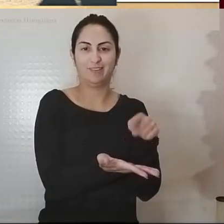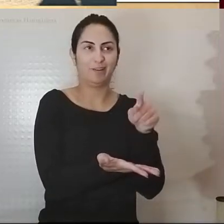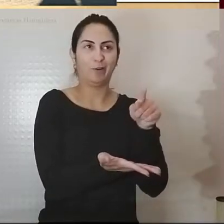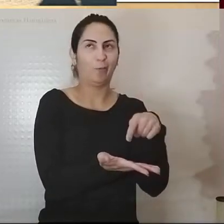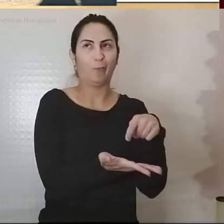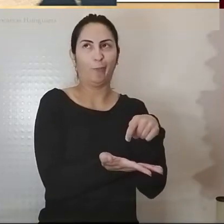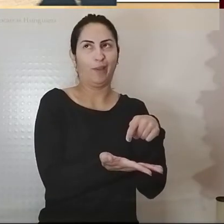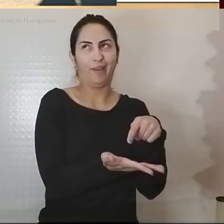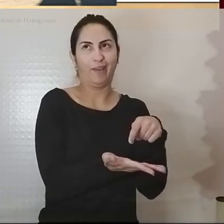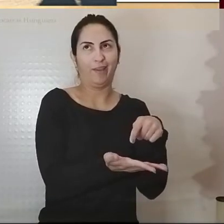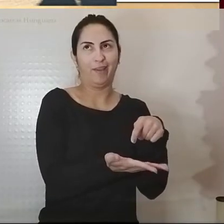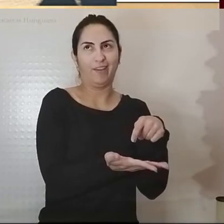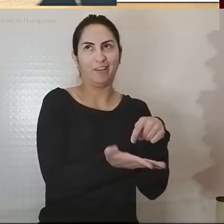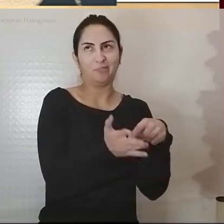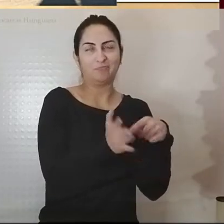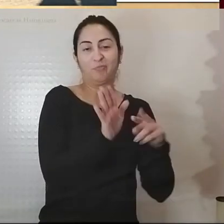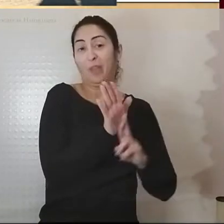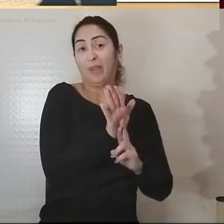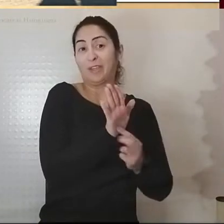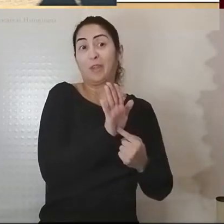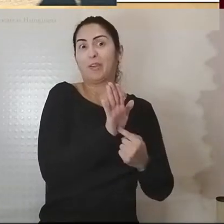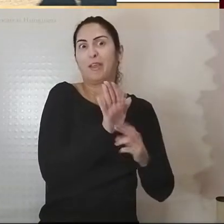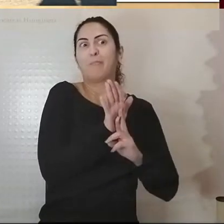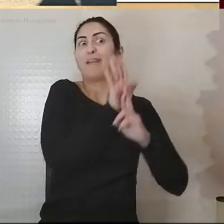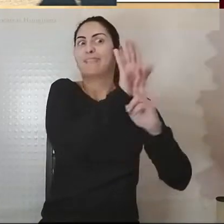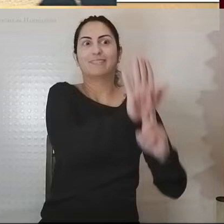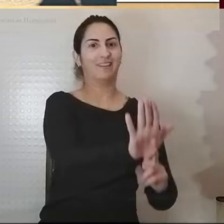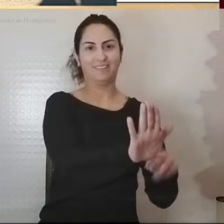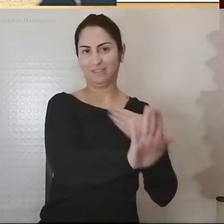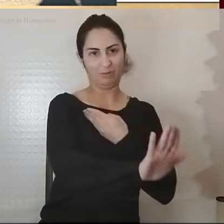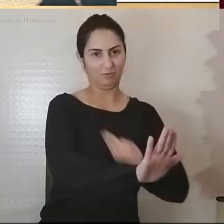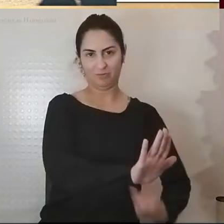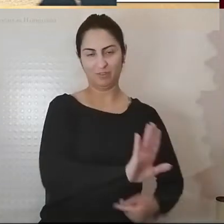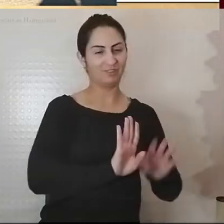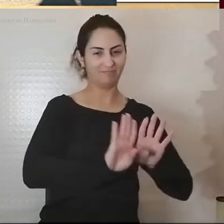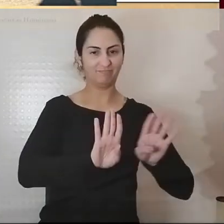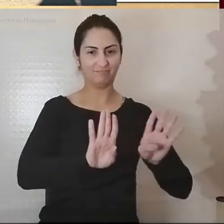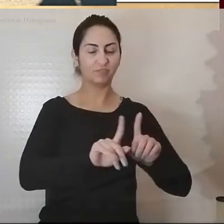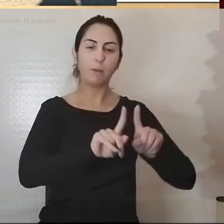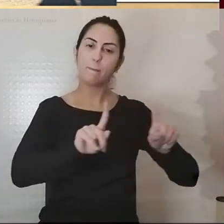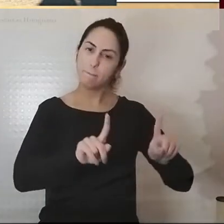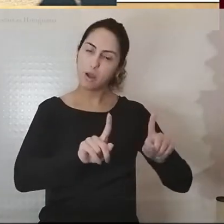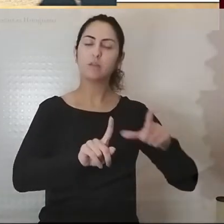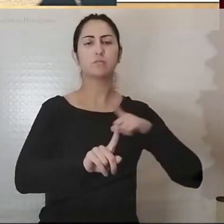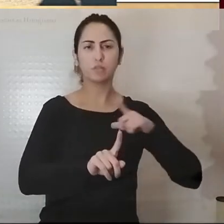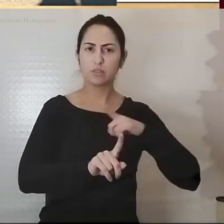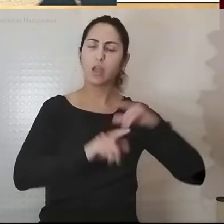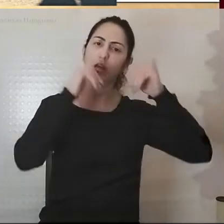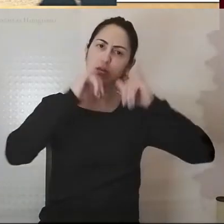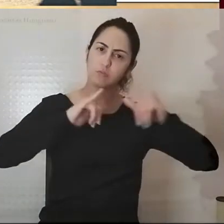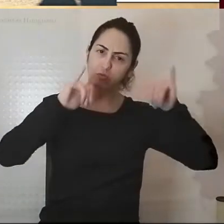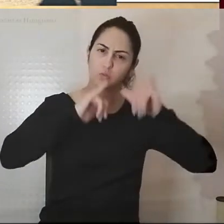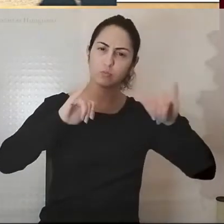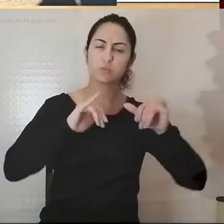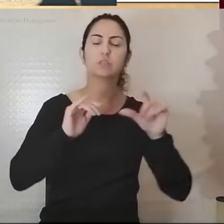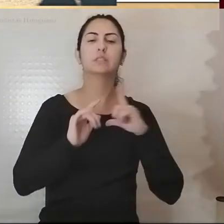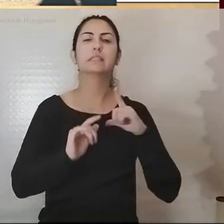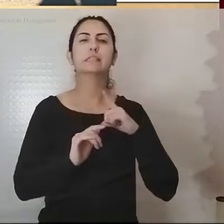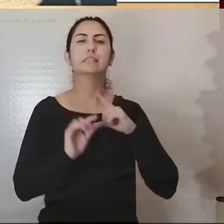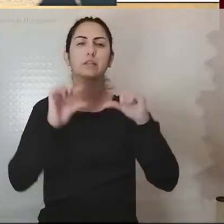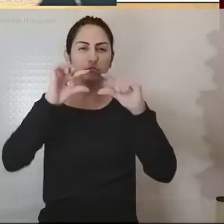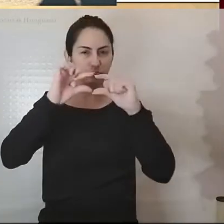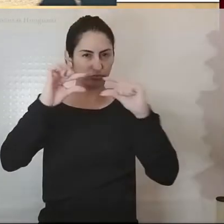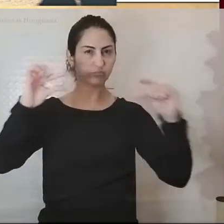o governo, mas que retrata e que apresenta a informação, tem um trecho do